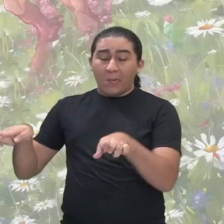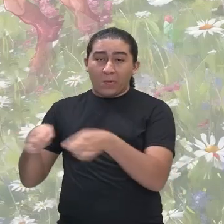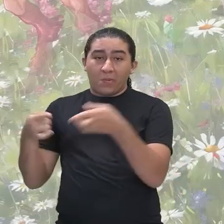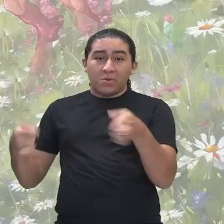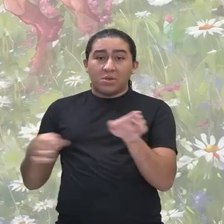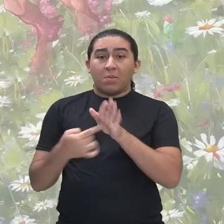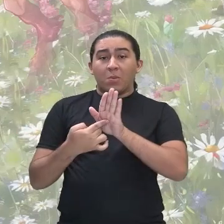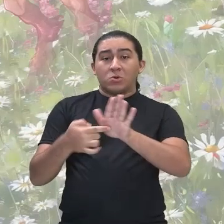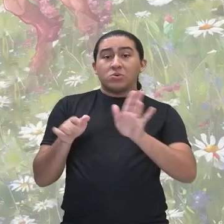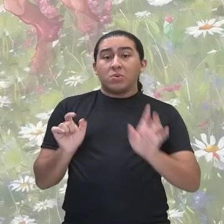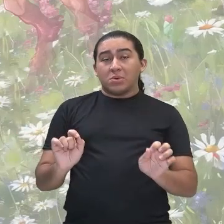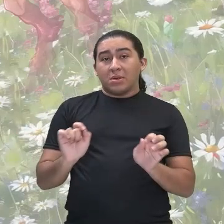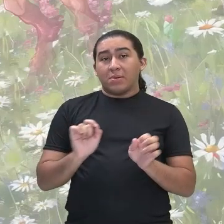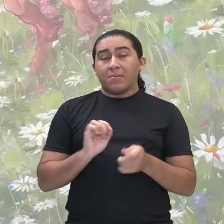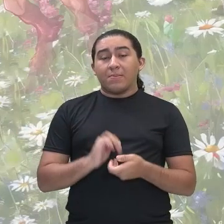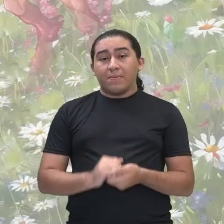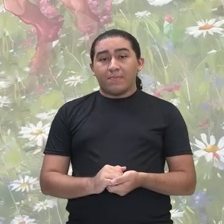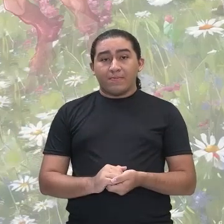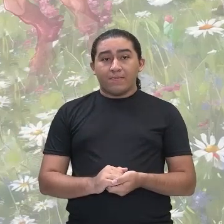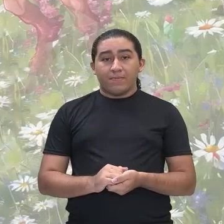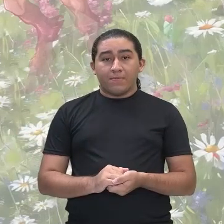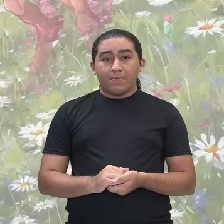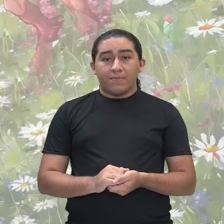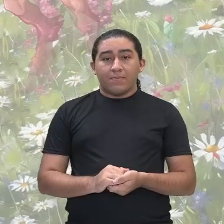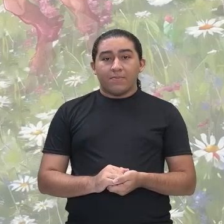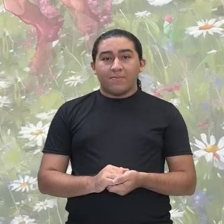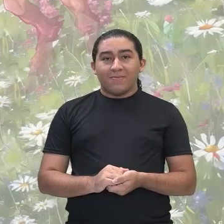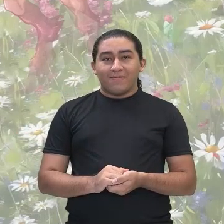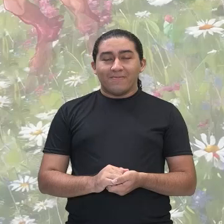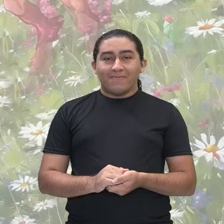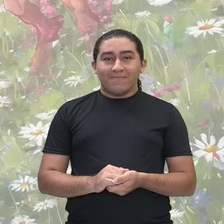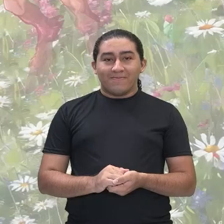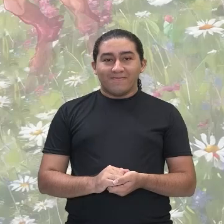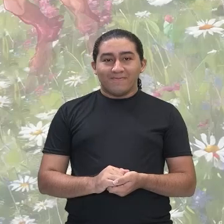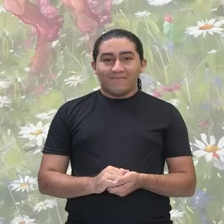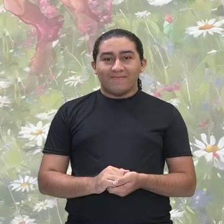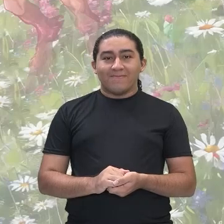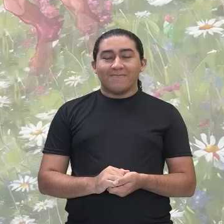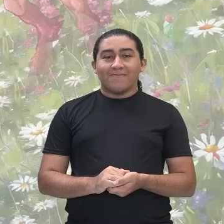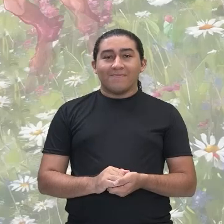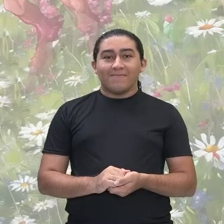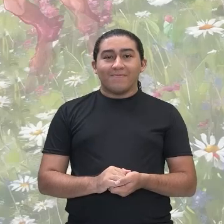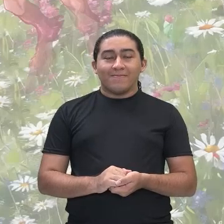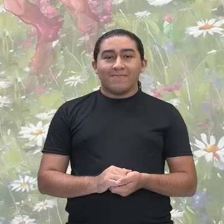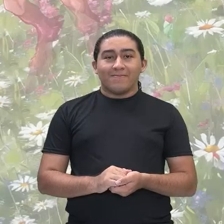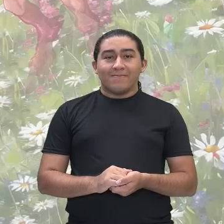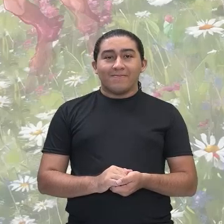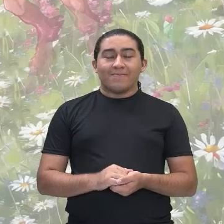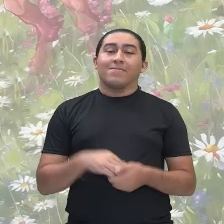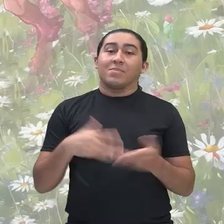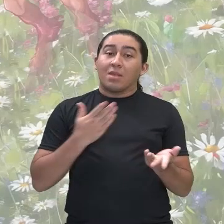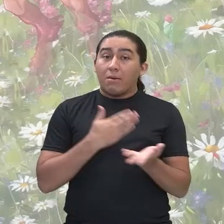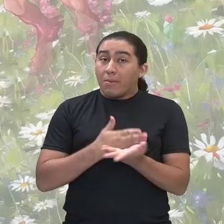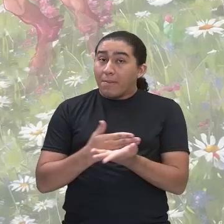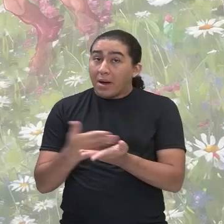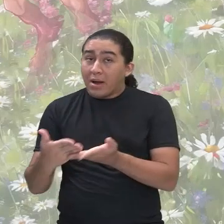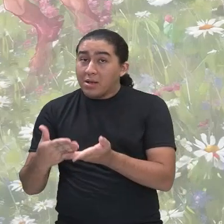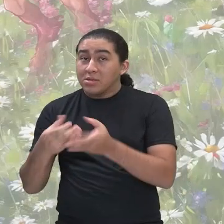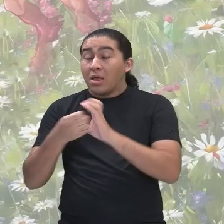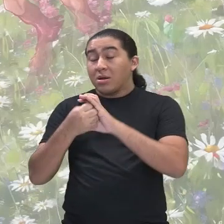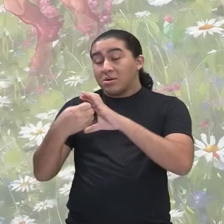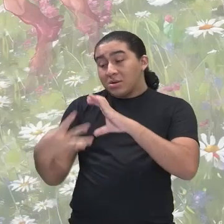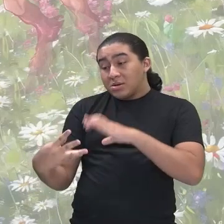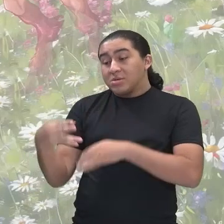pré, já uma precedência aí do romantismo, né? Vai trazendo